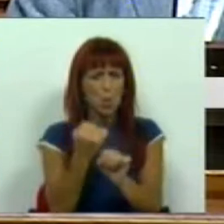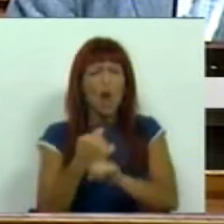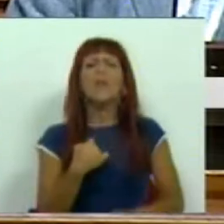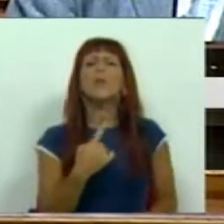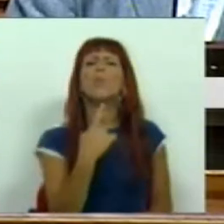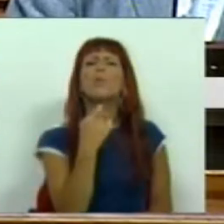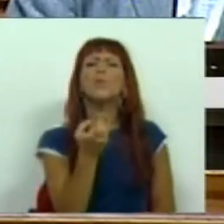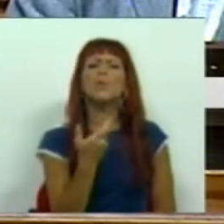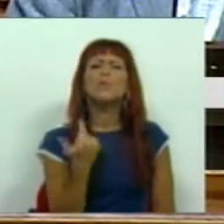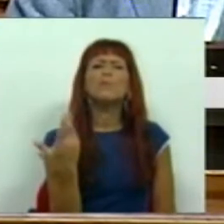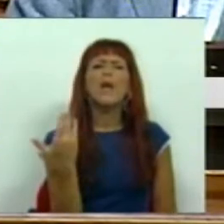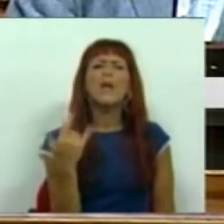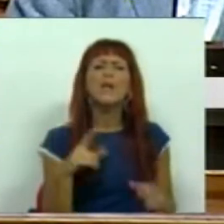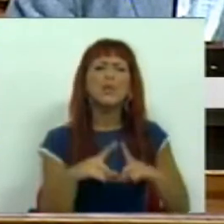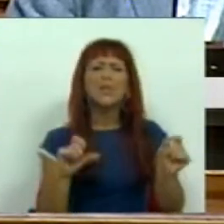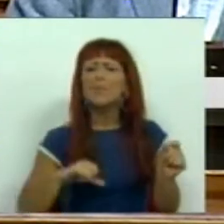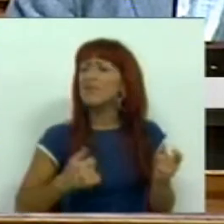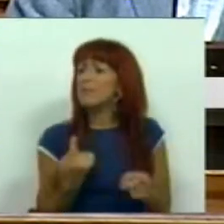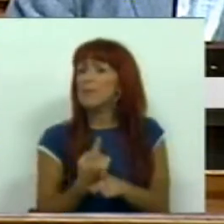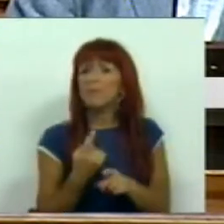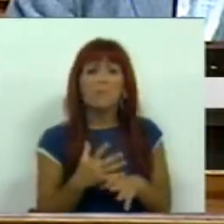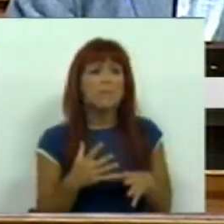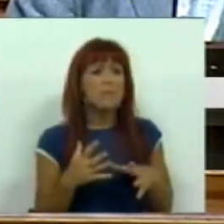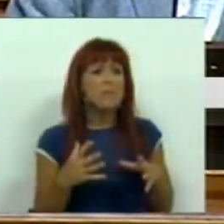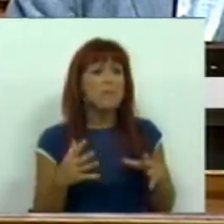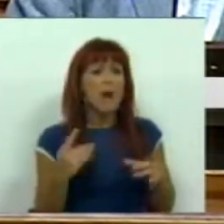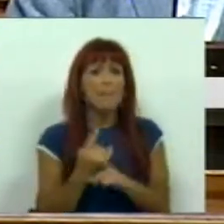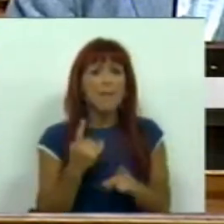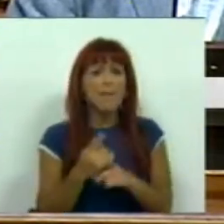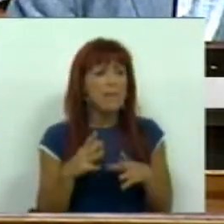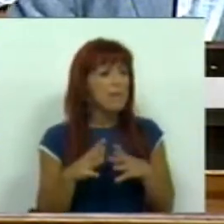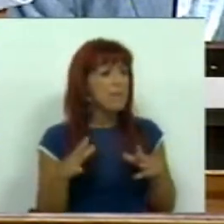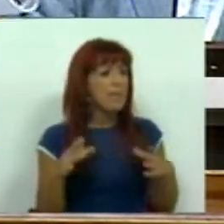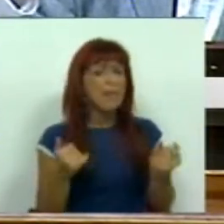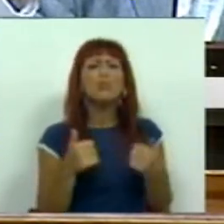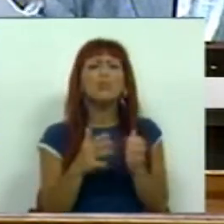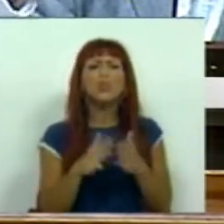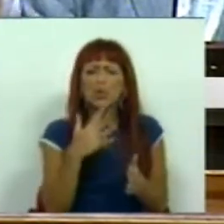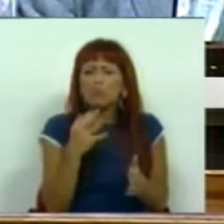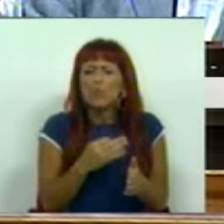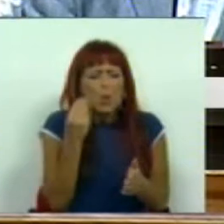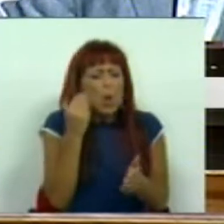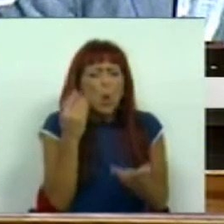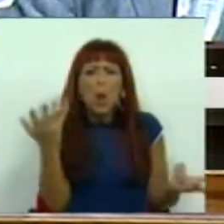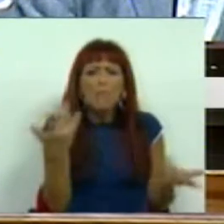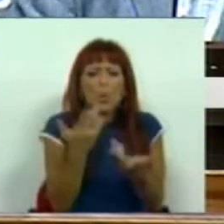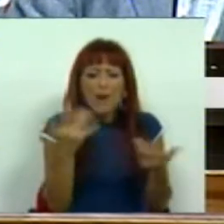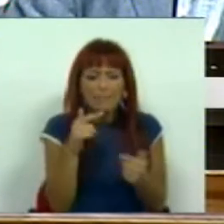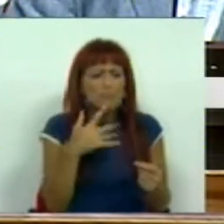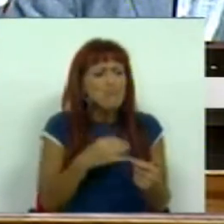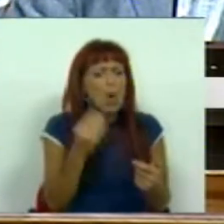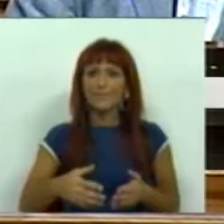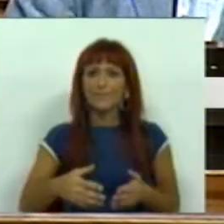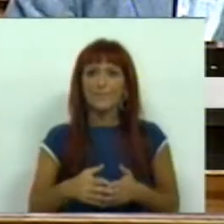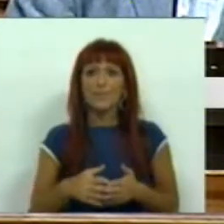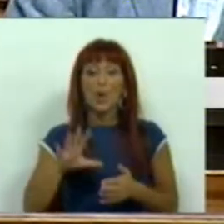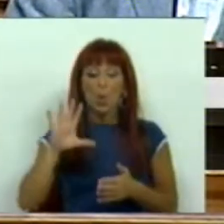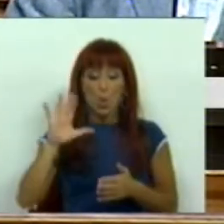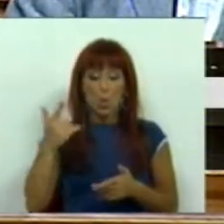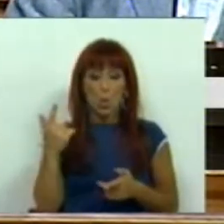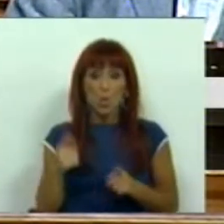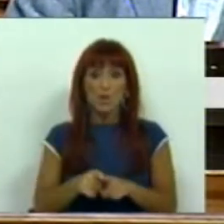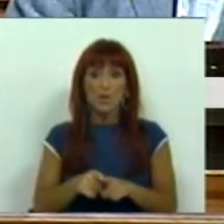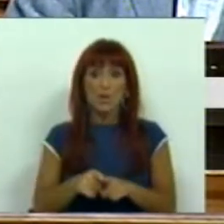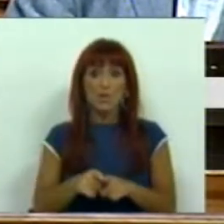pergunto, mas os recibos verdes continuam a aumentar. Então se tem tudo como é. Então se tem tudo como é. Quando